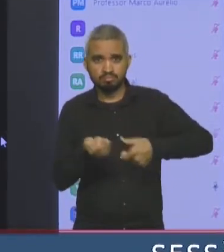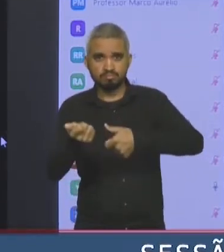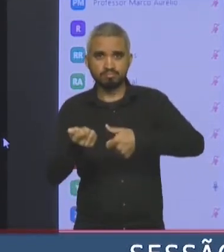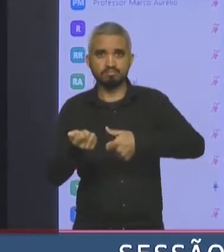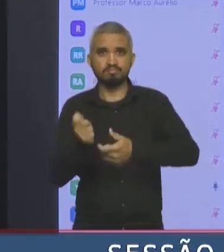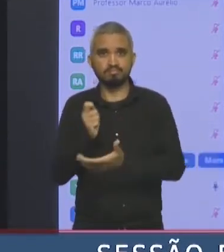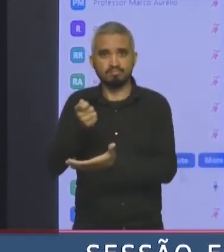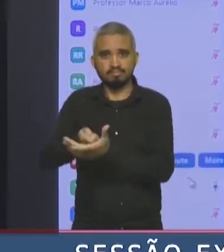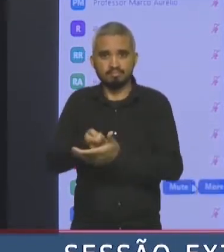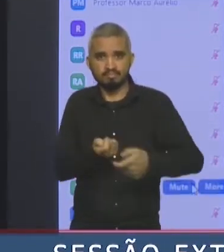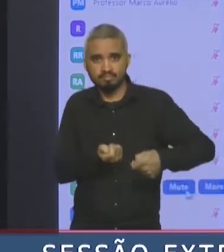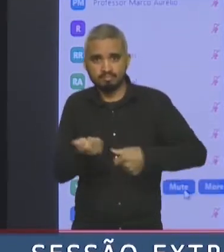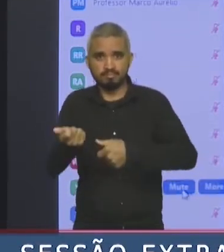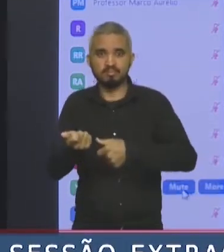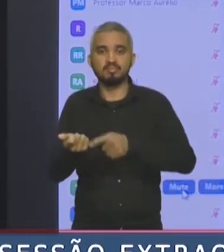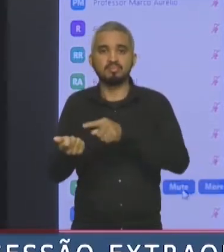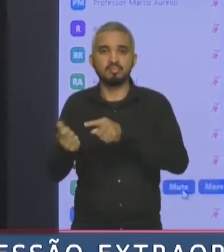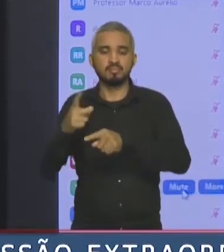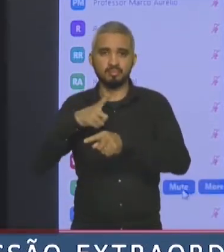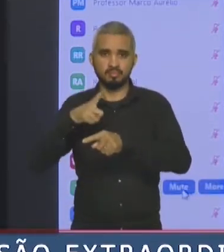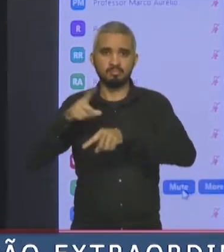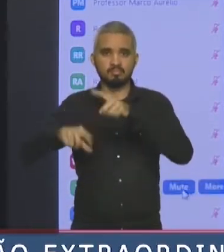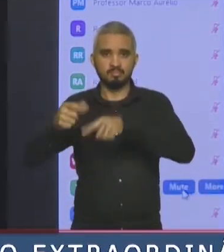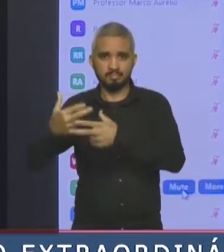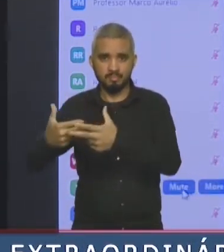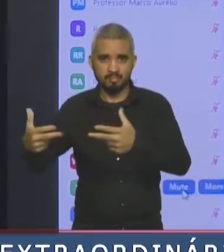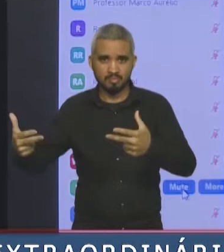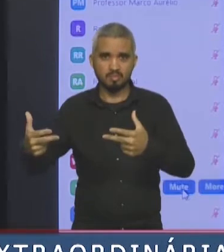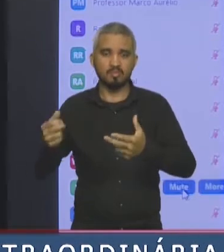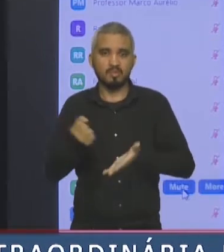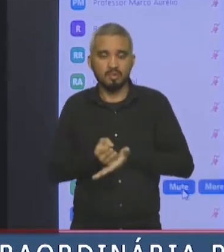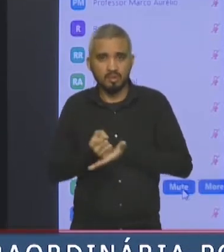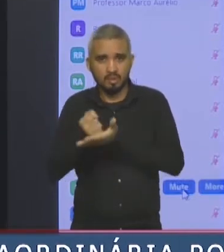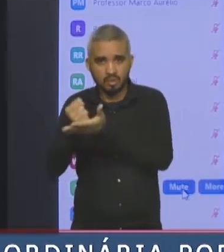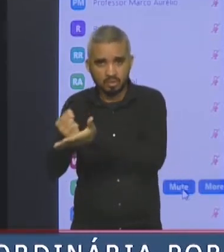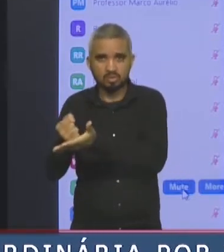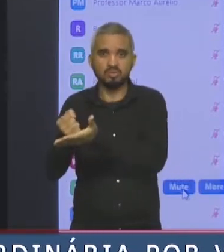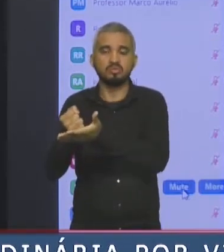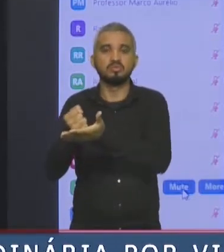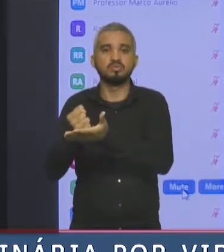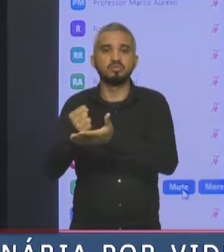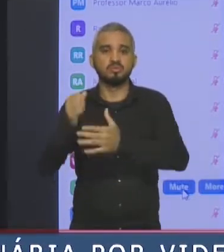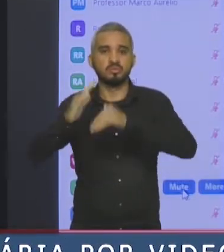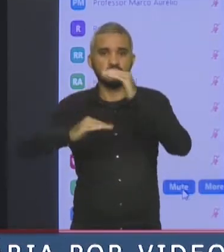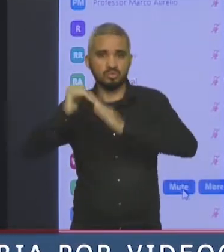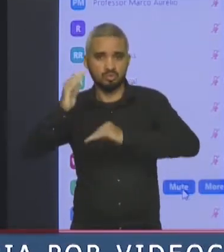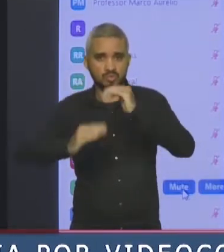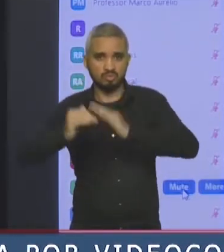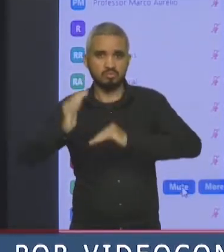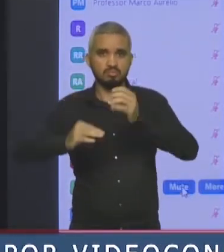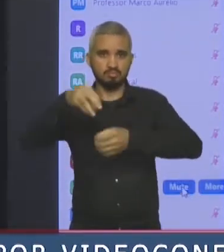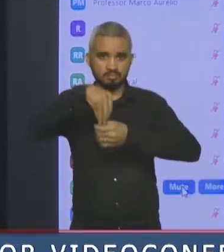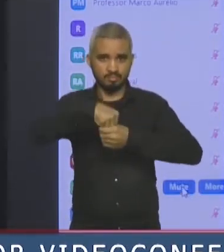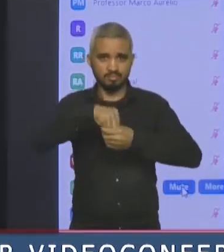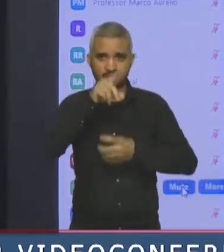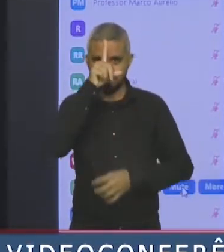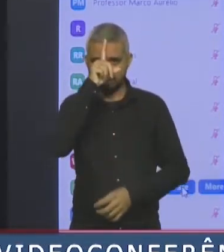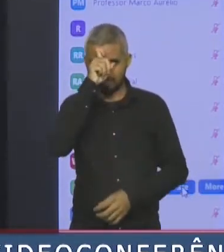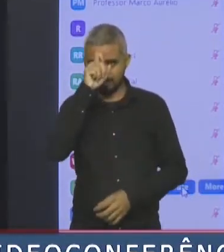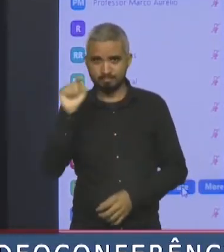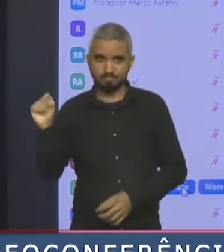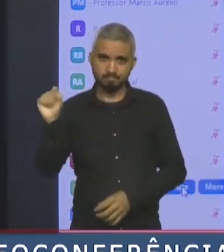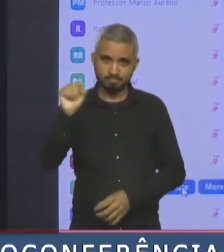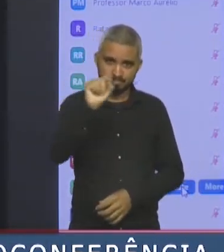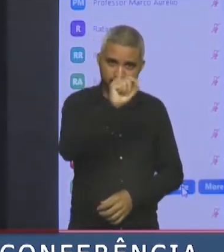magistrados daquela instituição para melhorar a questão dos recursos dos profissionais do hospital. Então, vejo que é um esforço